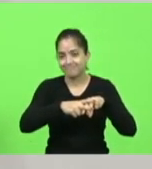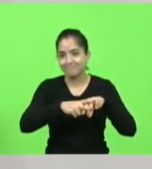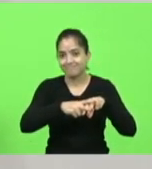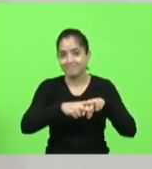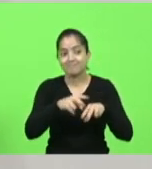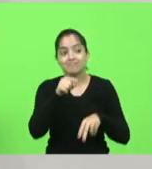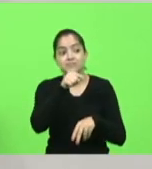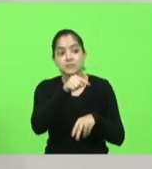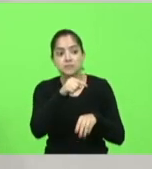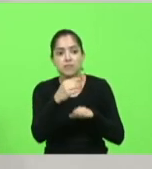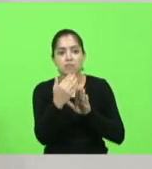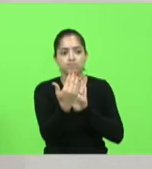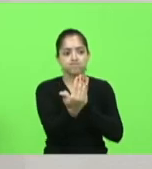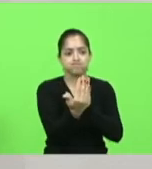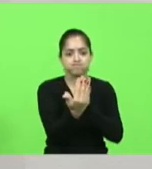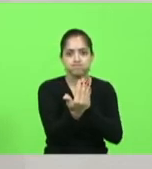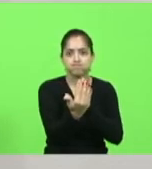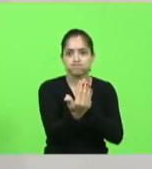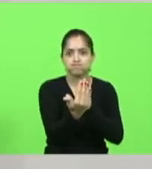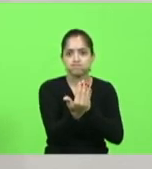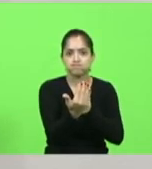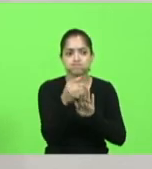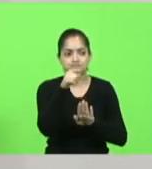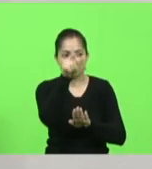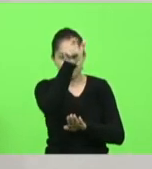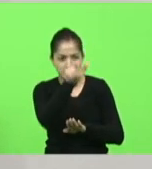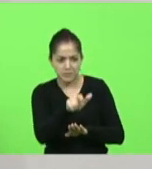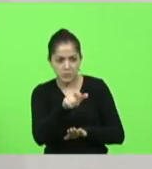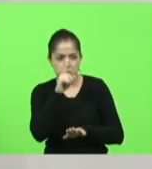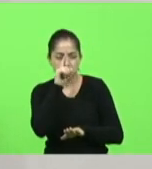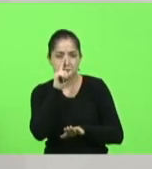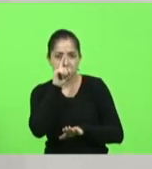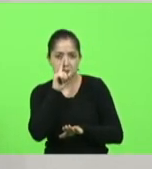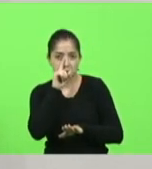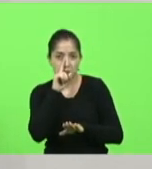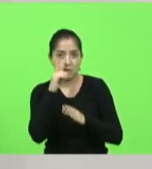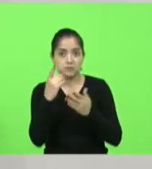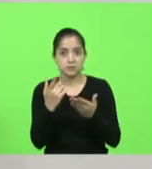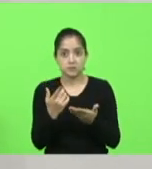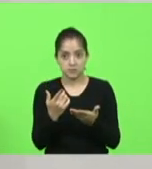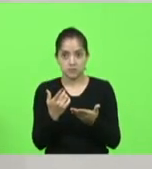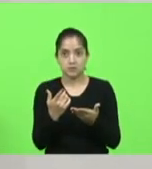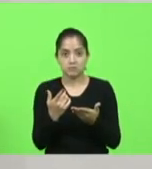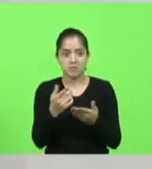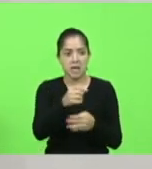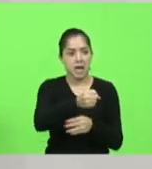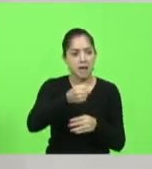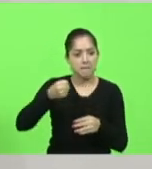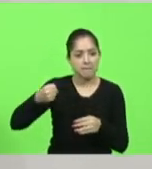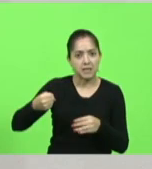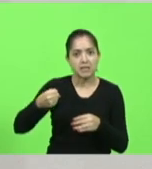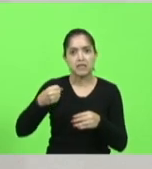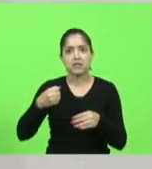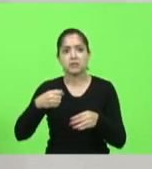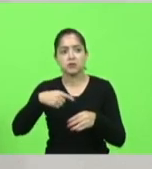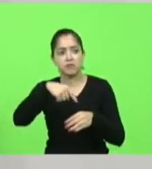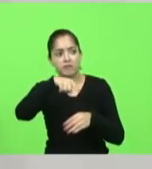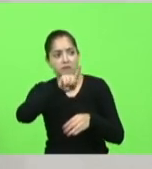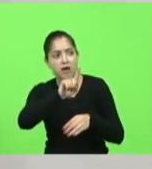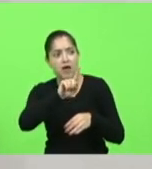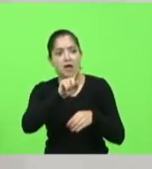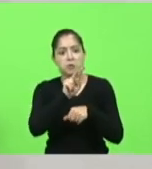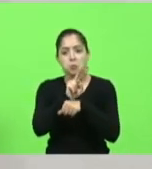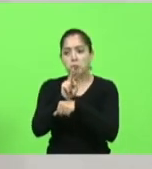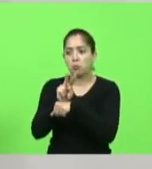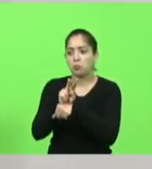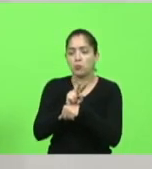lá, cara a cara, com o preso de alta periculosidade, abrindo cela, levando para o sol, levando